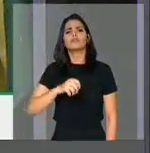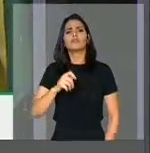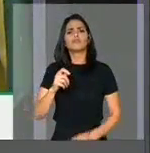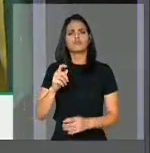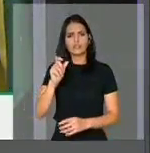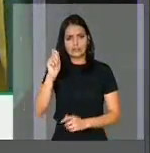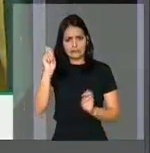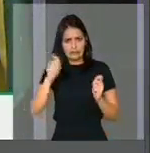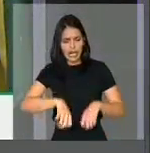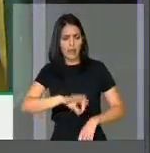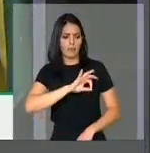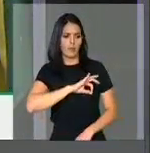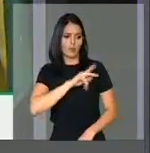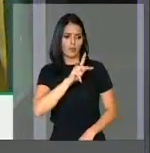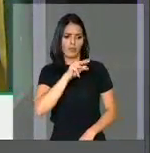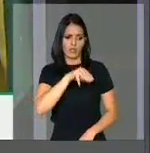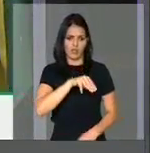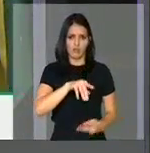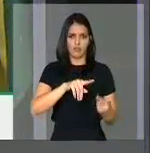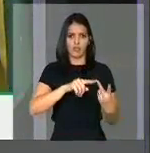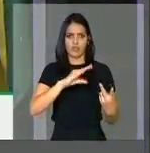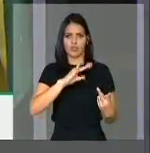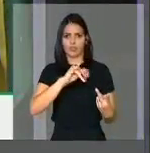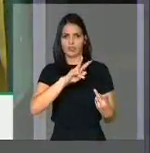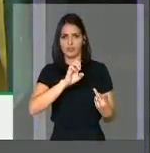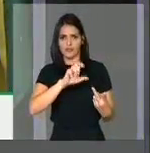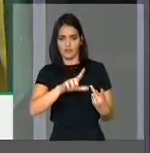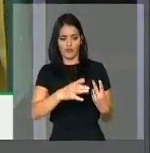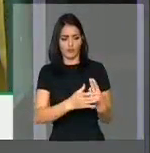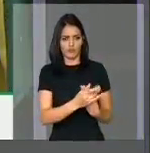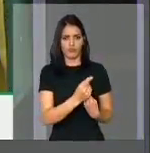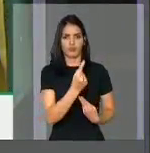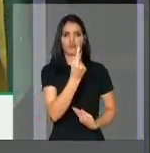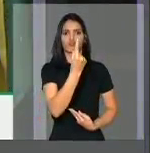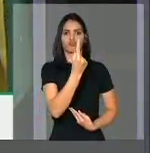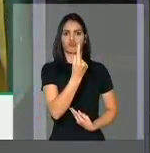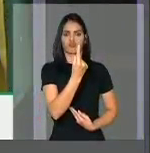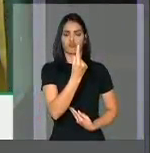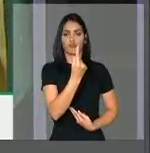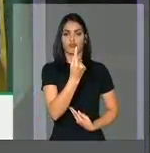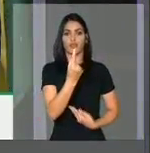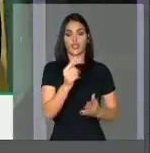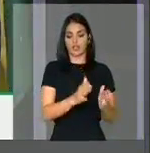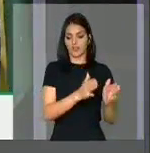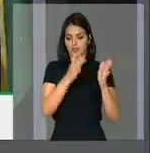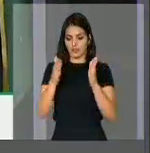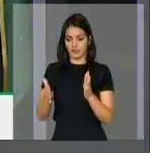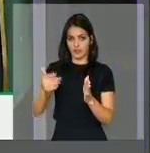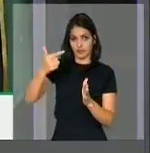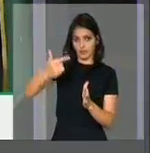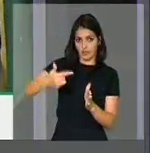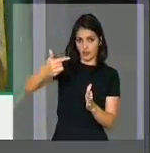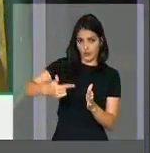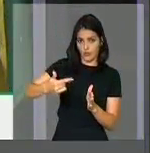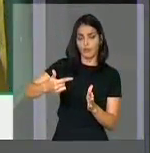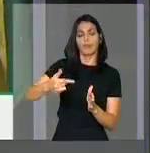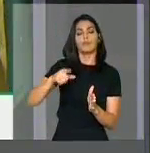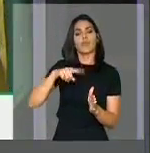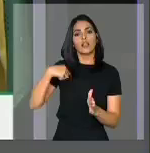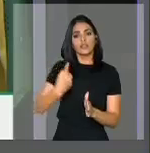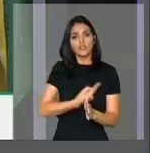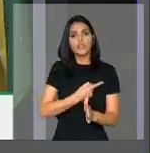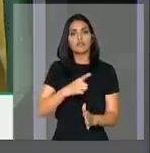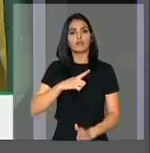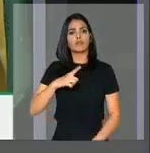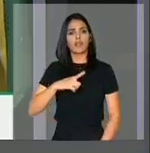unificar as polícias civil e militar. E na segunda parte, Sr. Presidente, nós